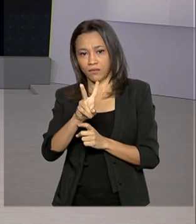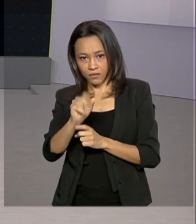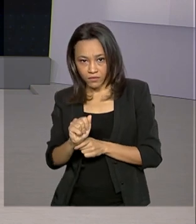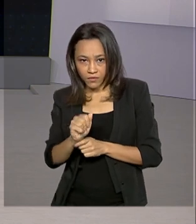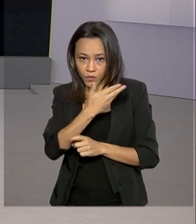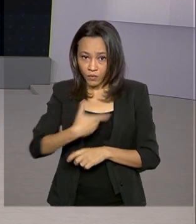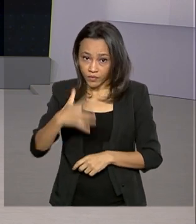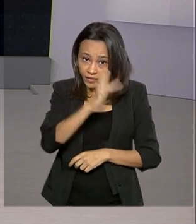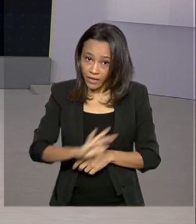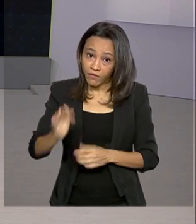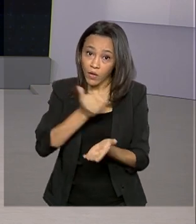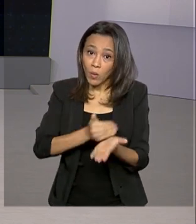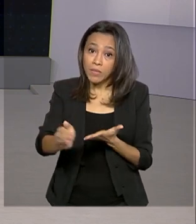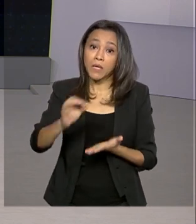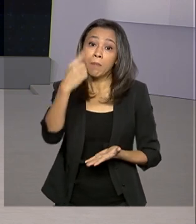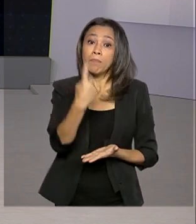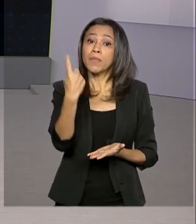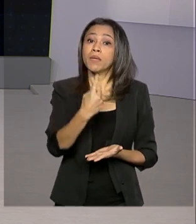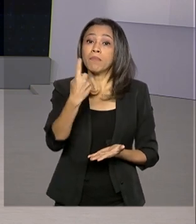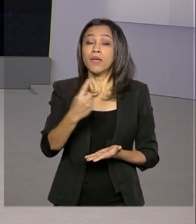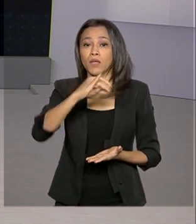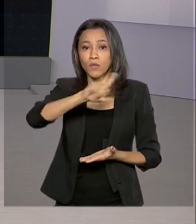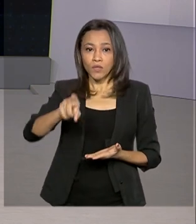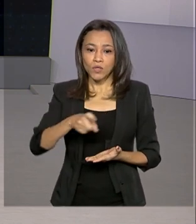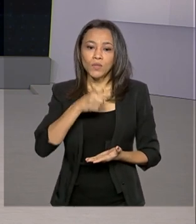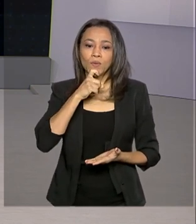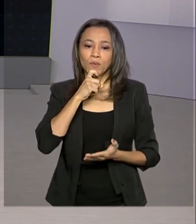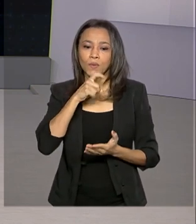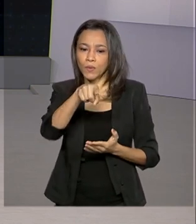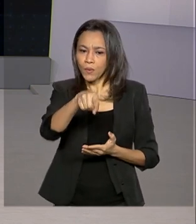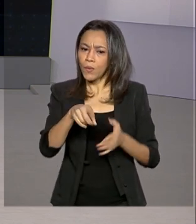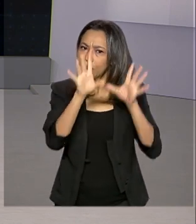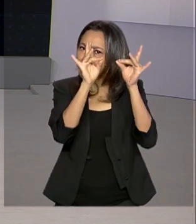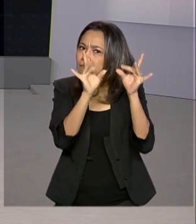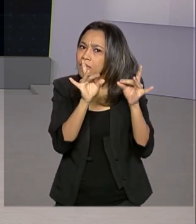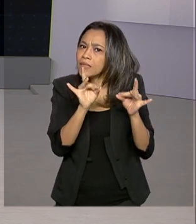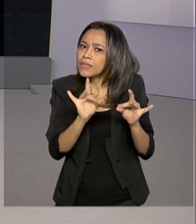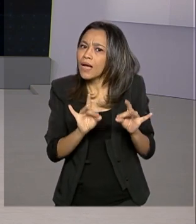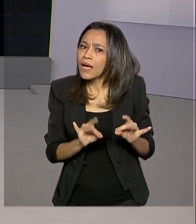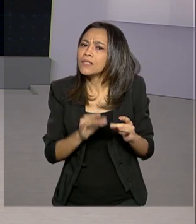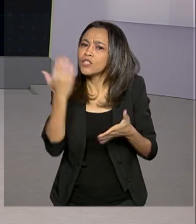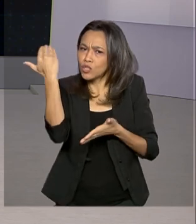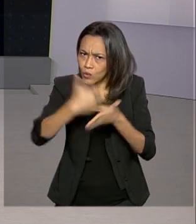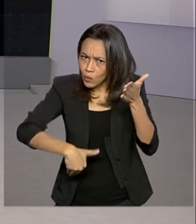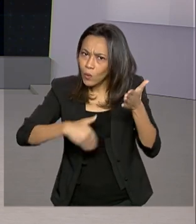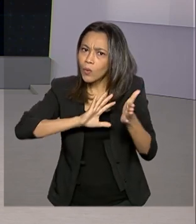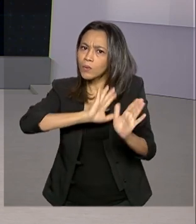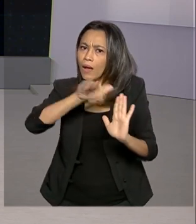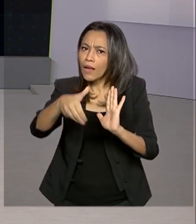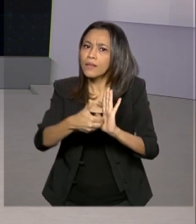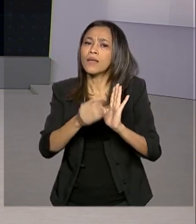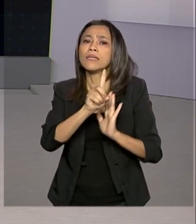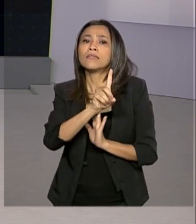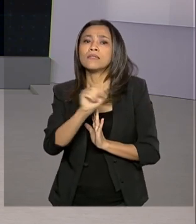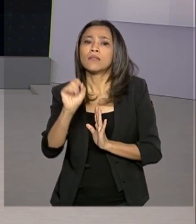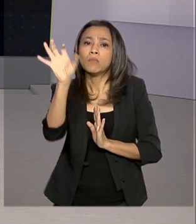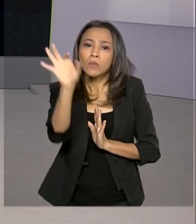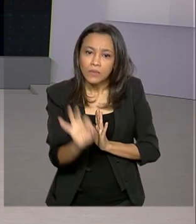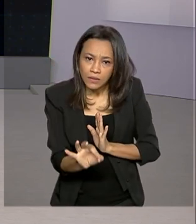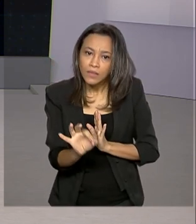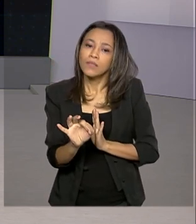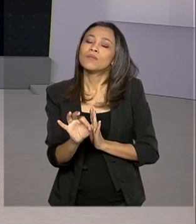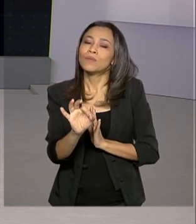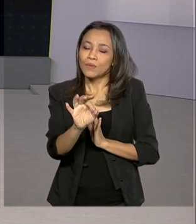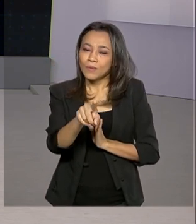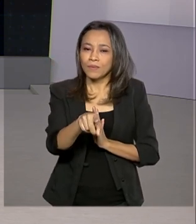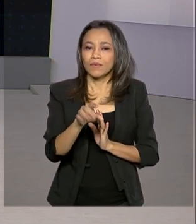no dia 1º de julho com condições especiais, descontos de até 100% dos encargos da